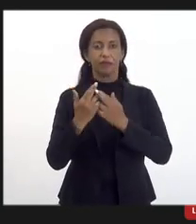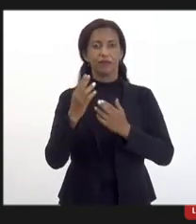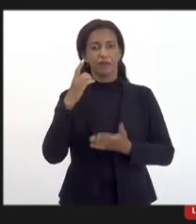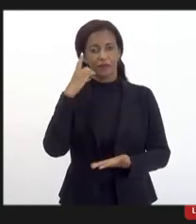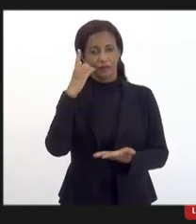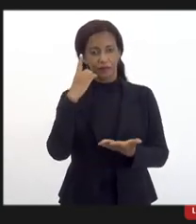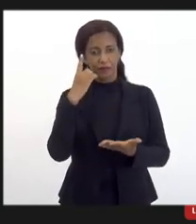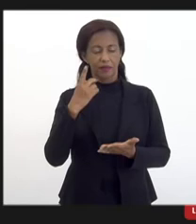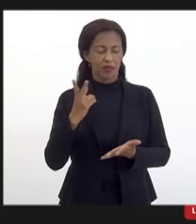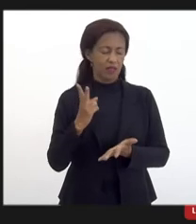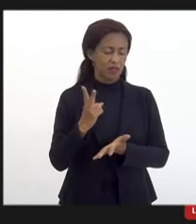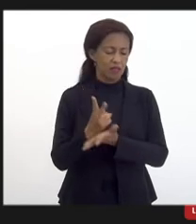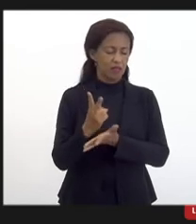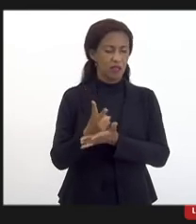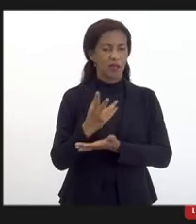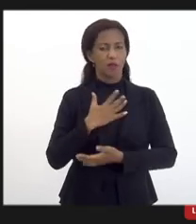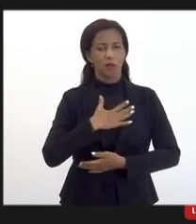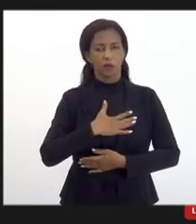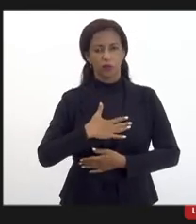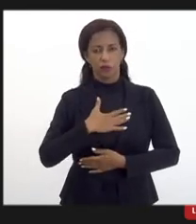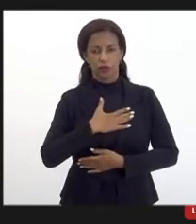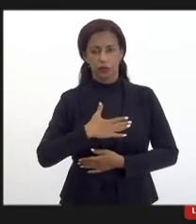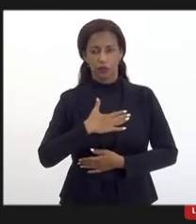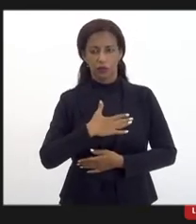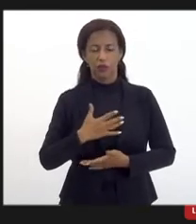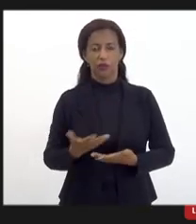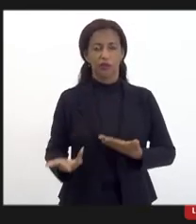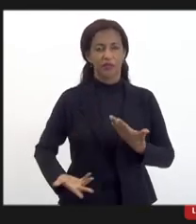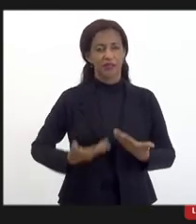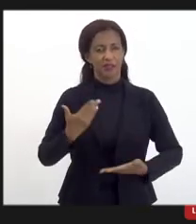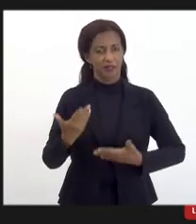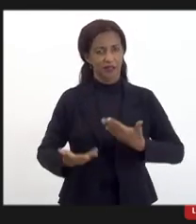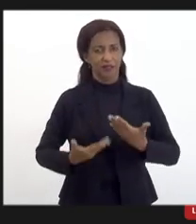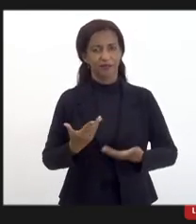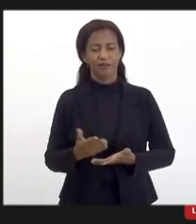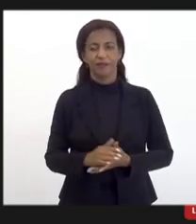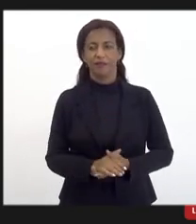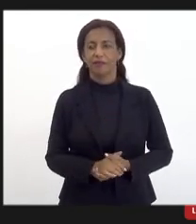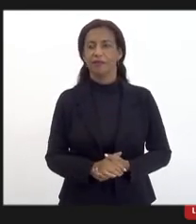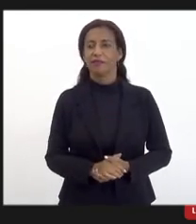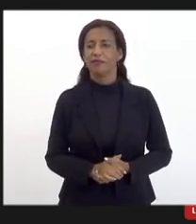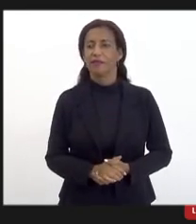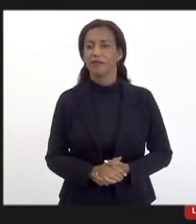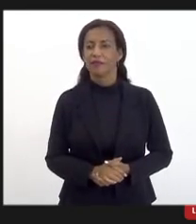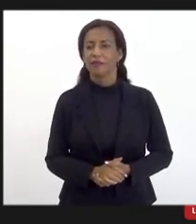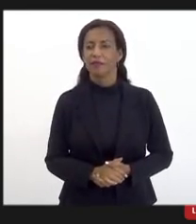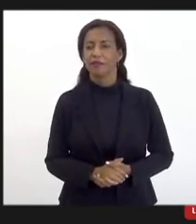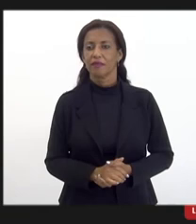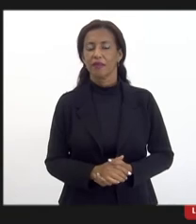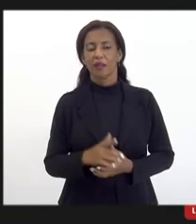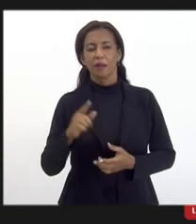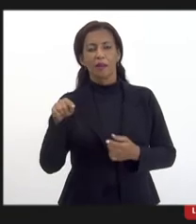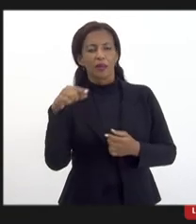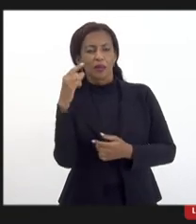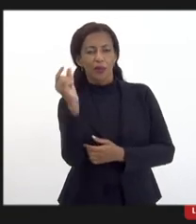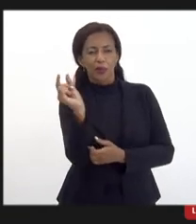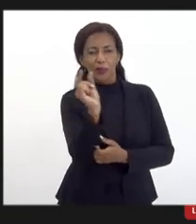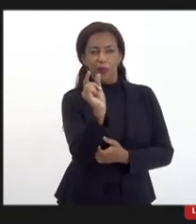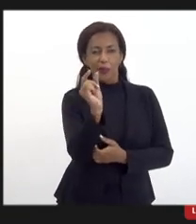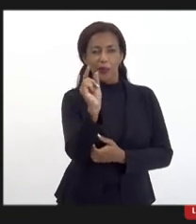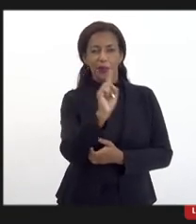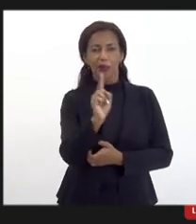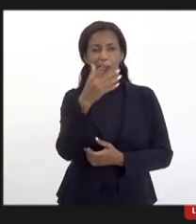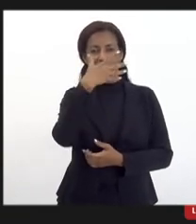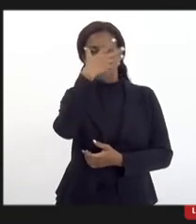sempre muito agradável e incentivadora mas só um itemzinho para a não esquecer